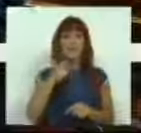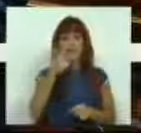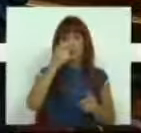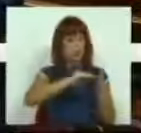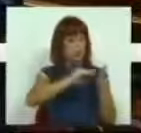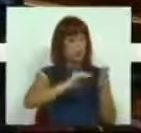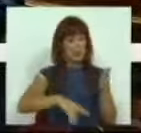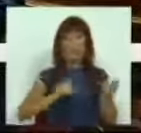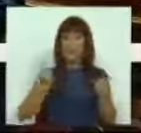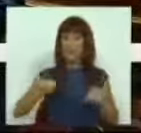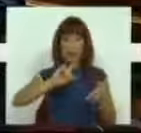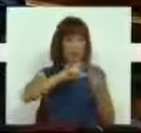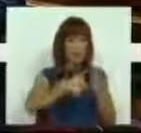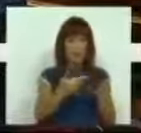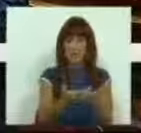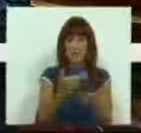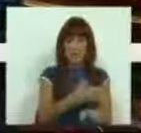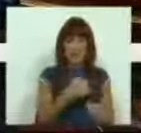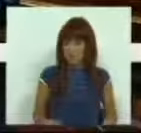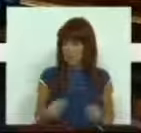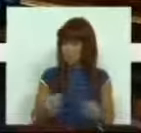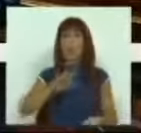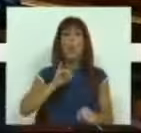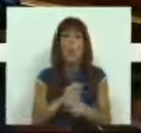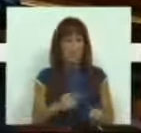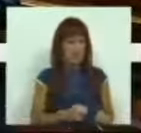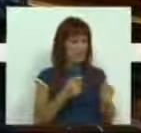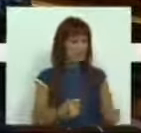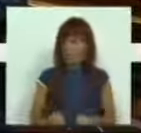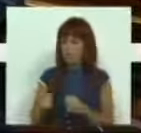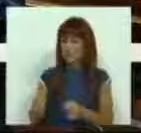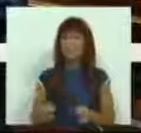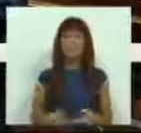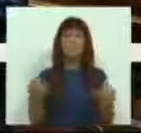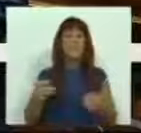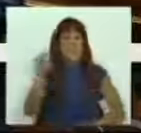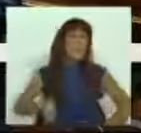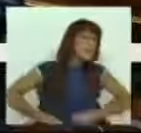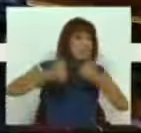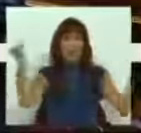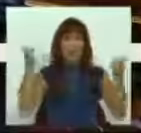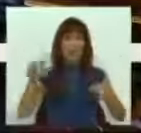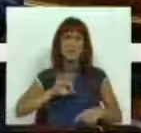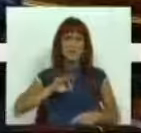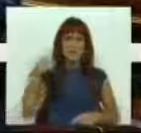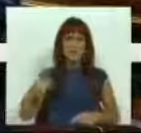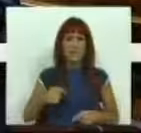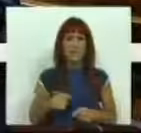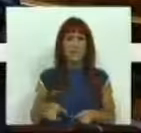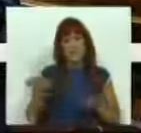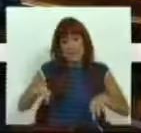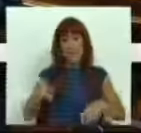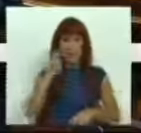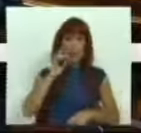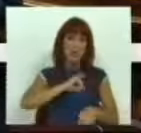peticionários e pelos projetos que nos antecederam, há alguns outros investimentos. Idealmente, Sr. Presidente, e para terminar, Sras. e